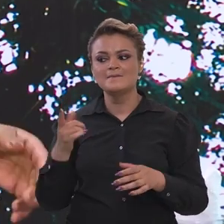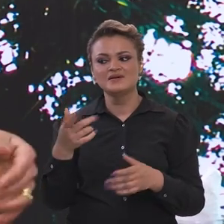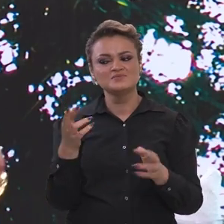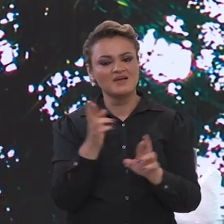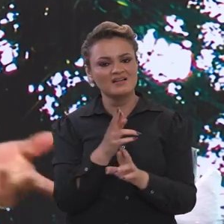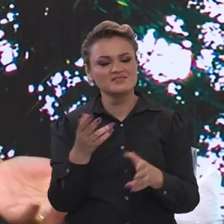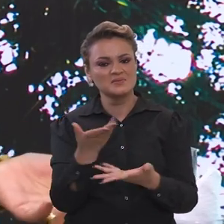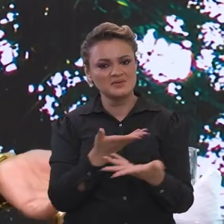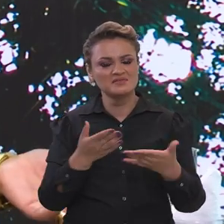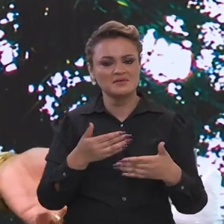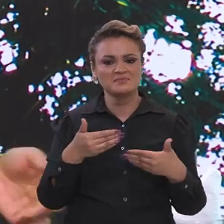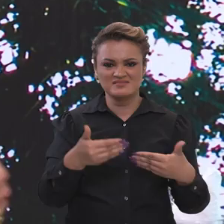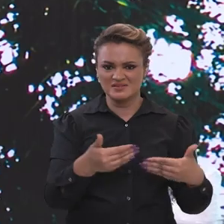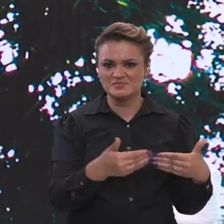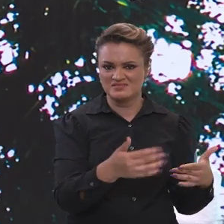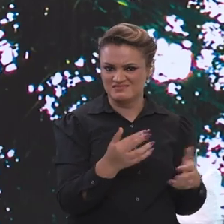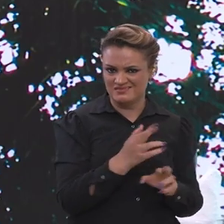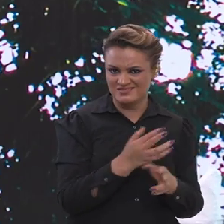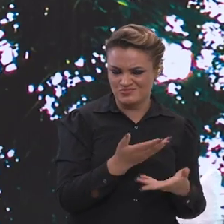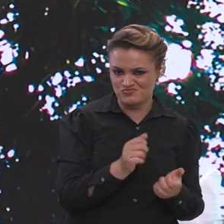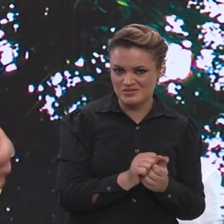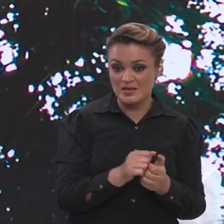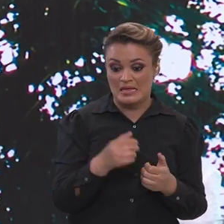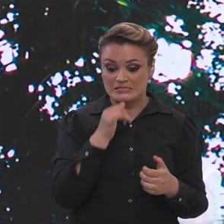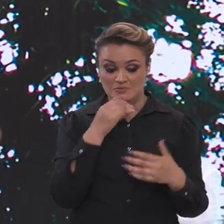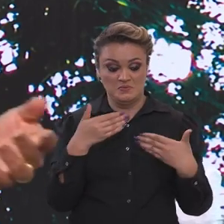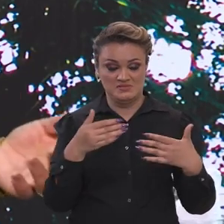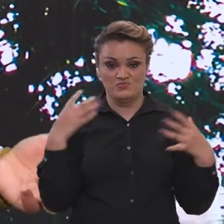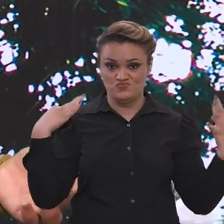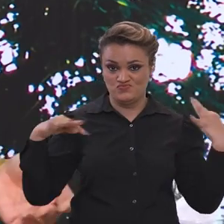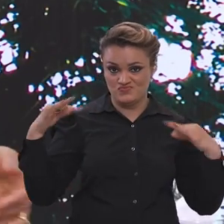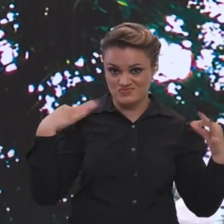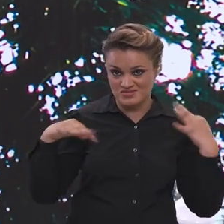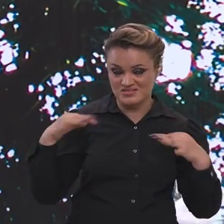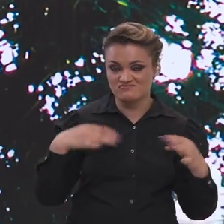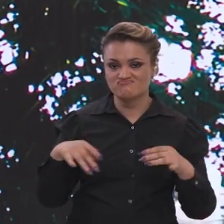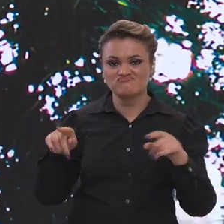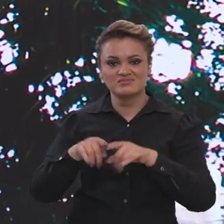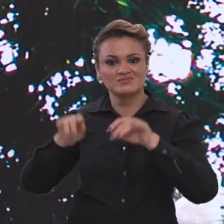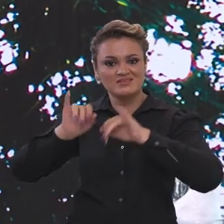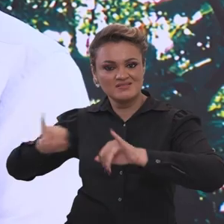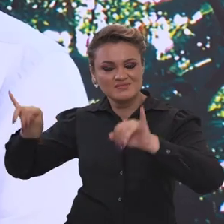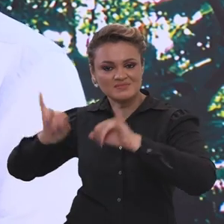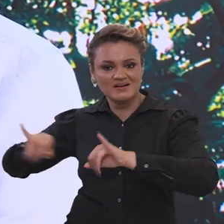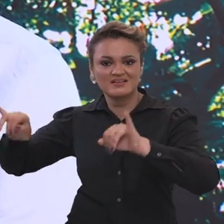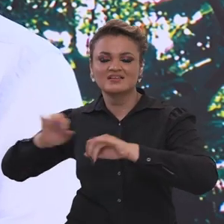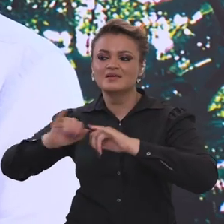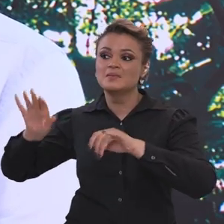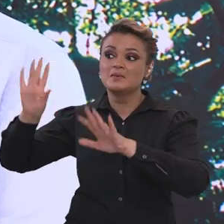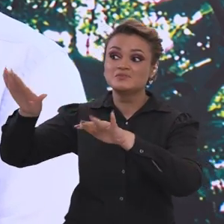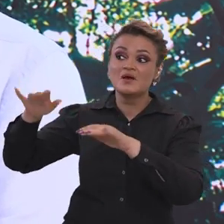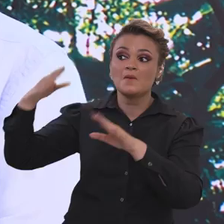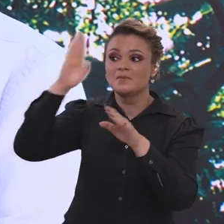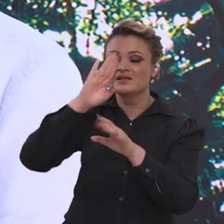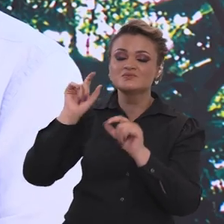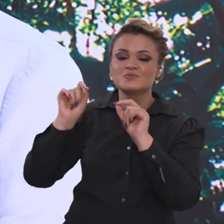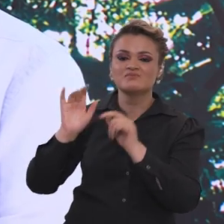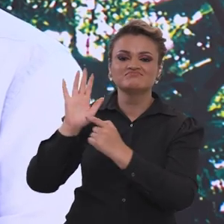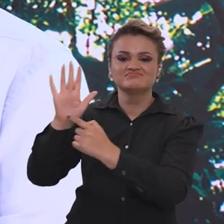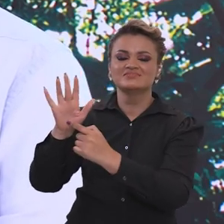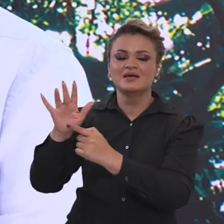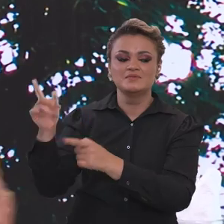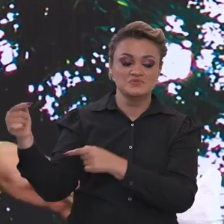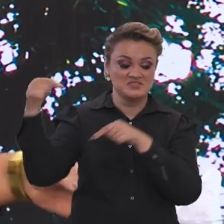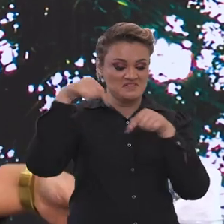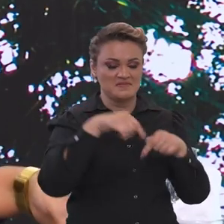E também de relação interministerial, para a gente, o Ministério do Turismo porventura, fazendo ali uma campanha para divulgar